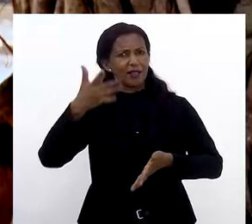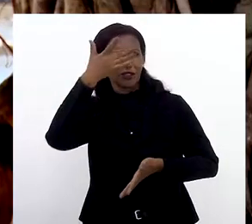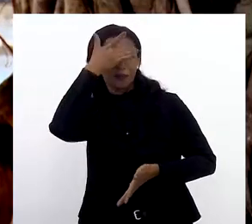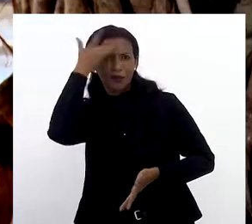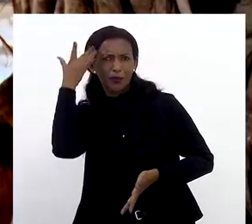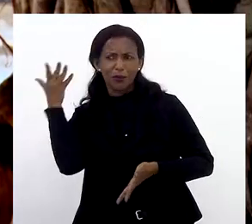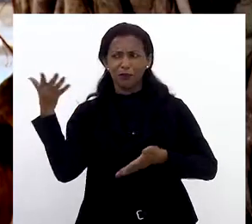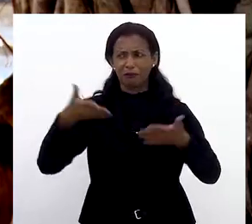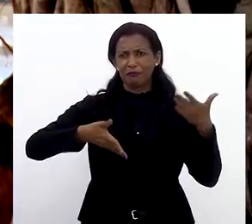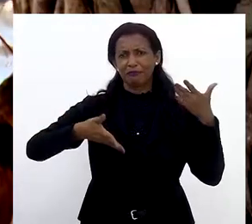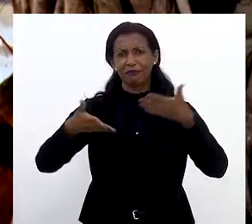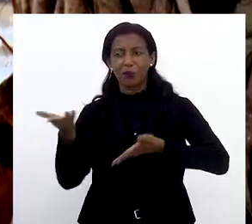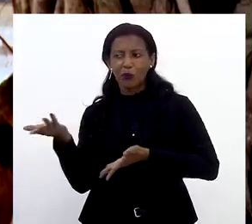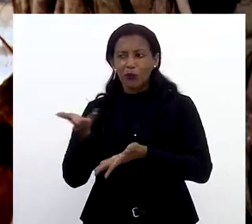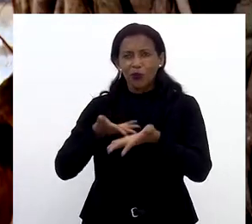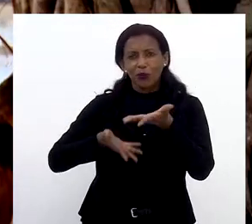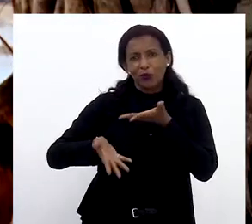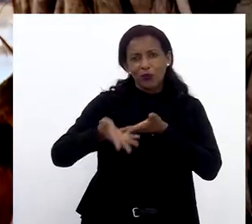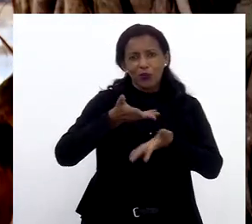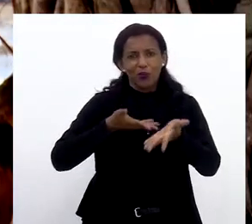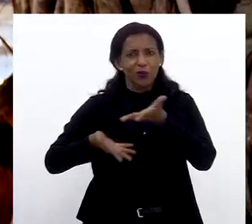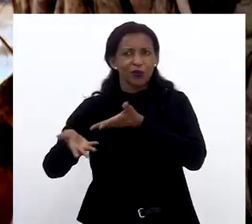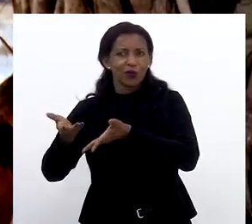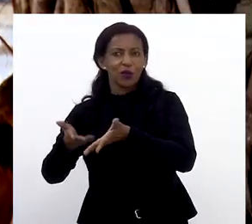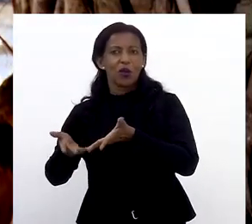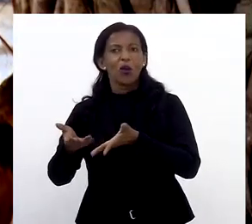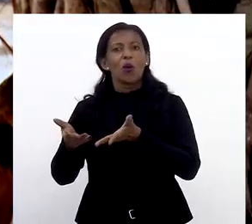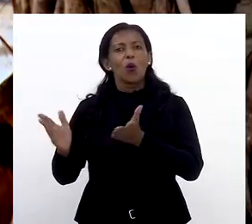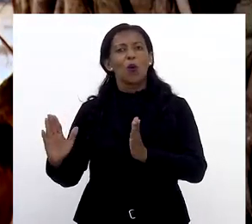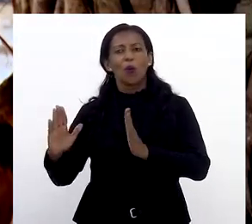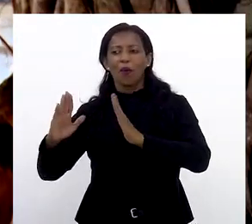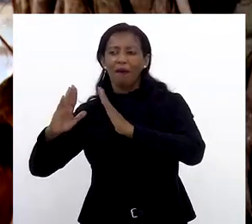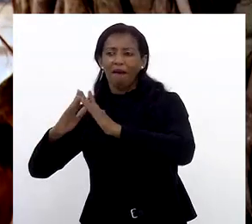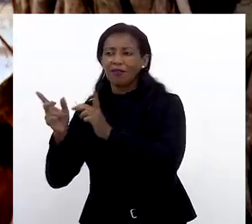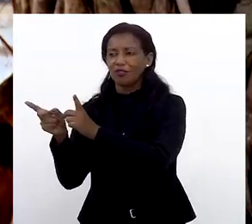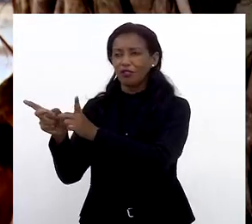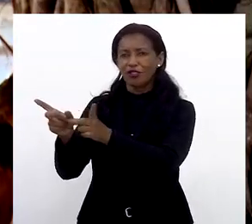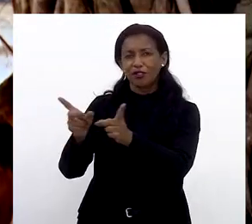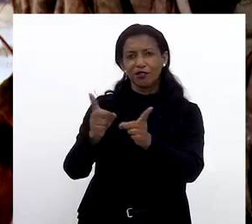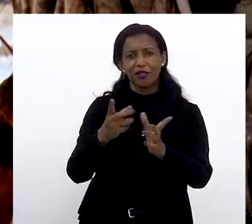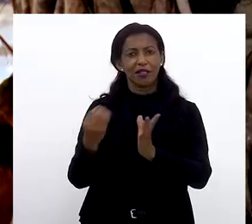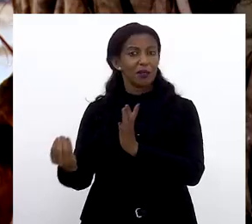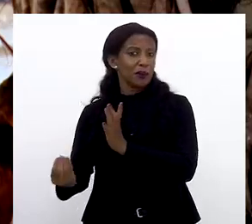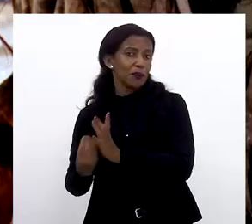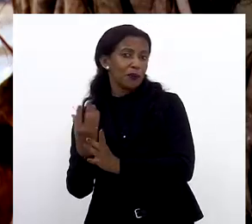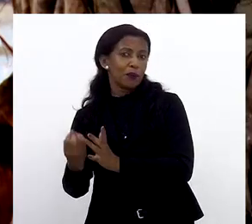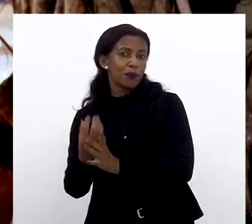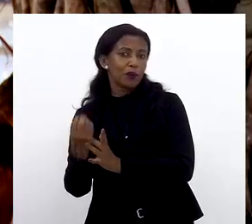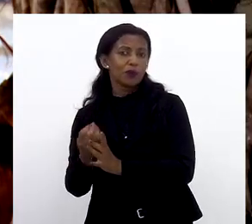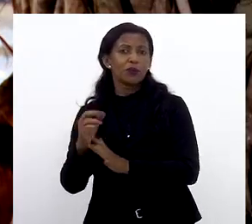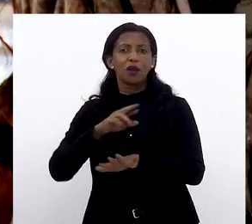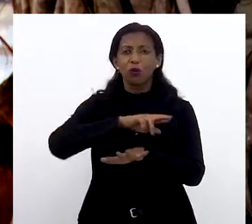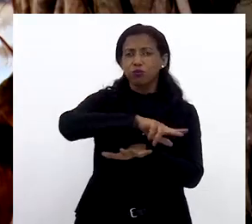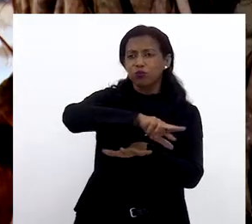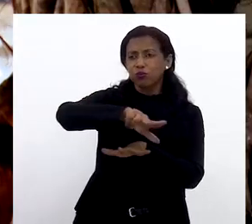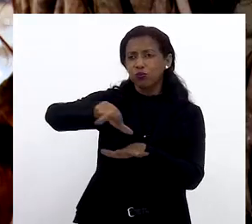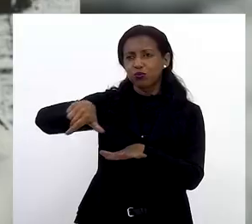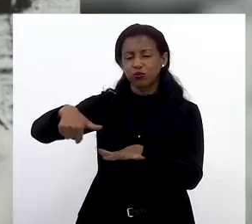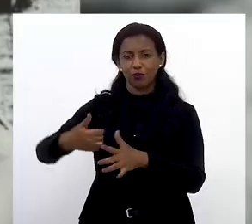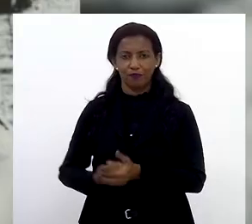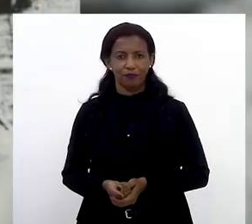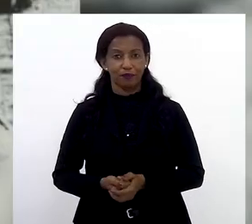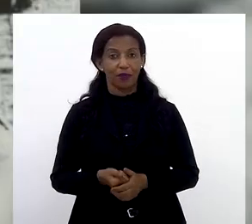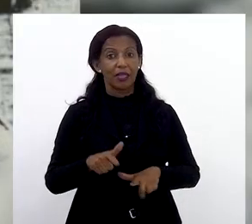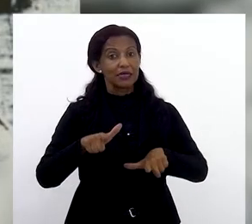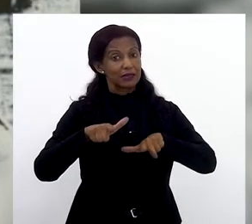imigrantes que colaboraram com a criação de comércio e produção de outros vivos que eram exportados para o Rio de Janeiro.